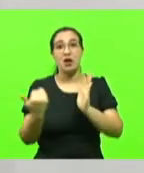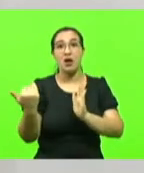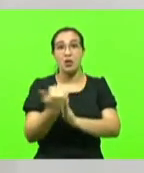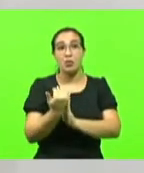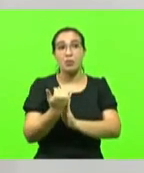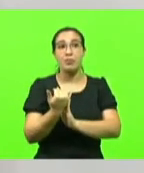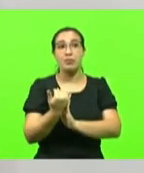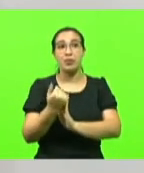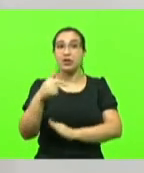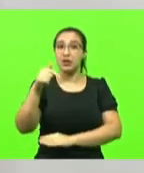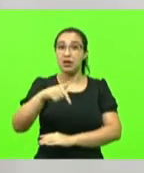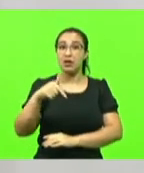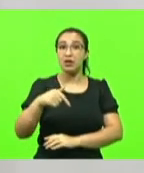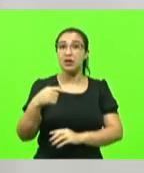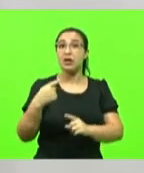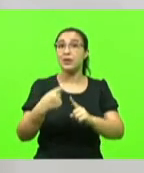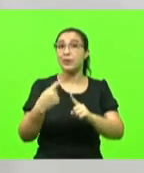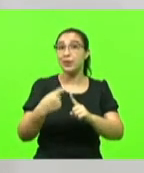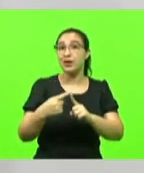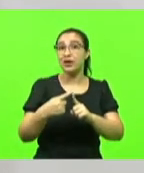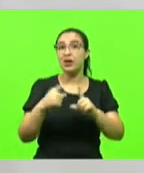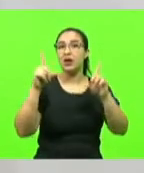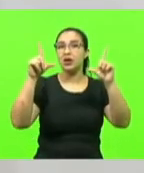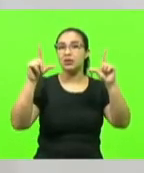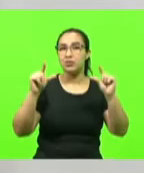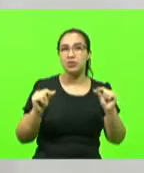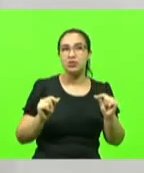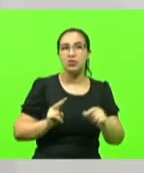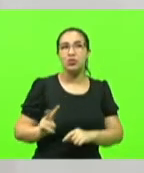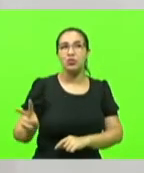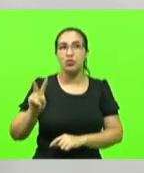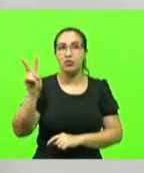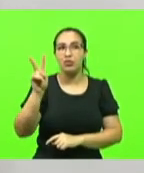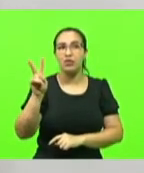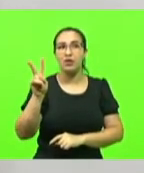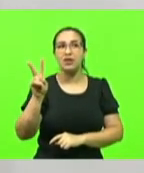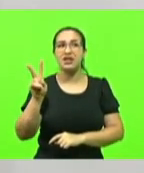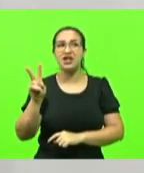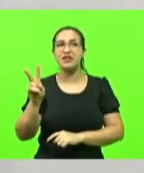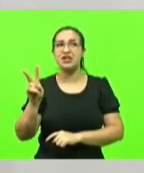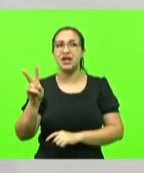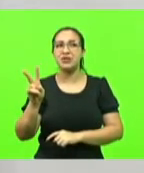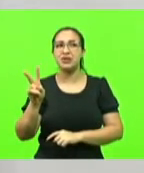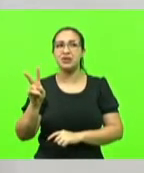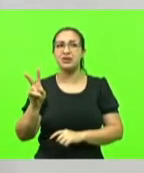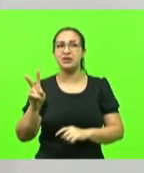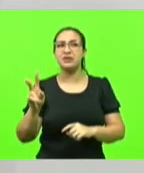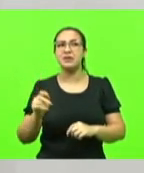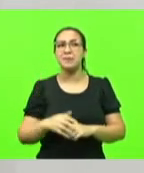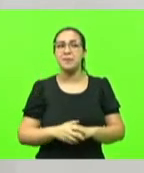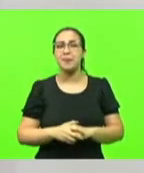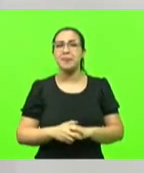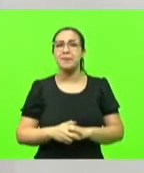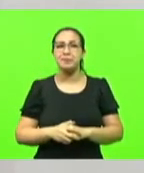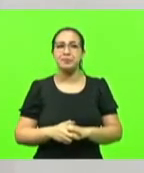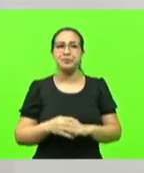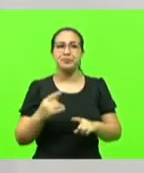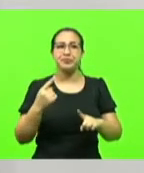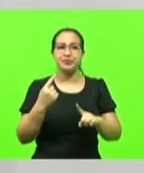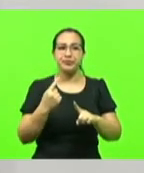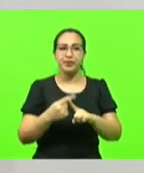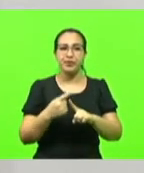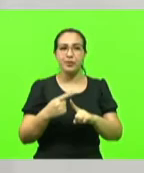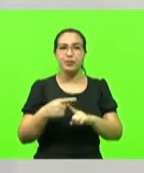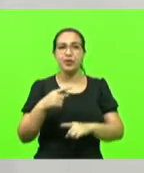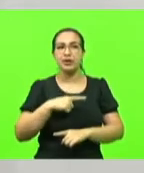virtude da redução dos preços e dos incentivos oferecidos para que os países adotem fontes renováveis de